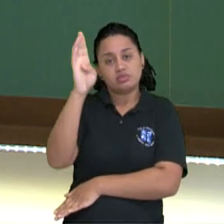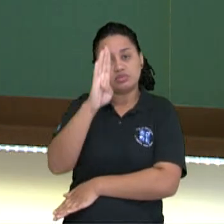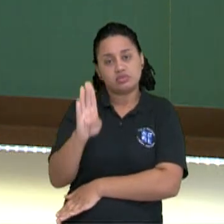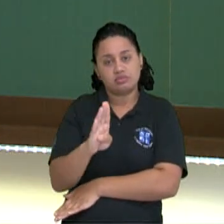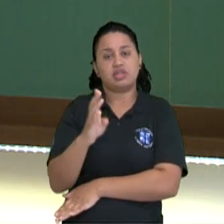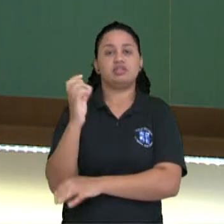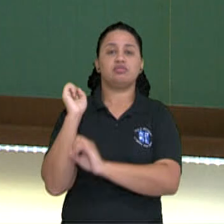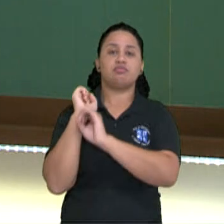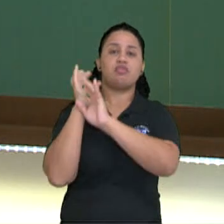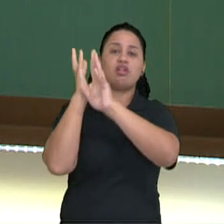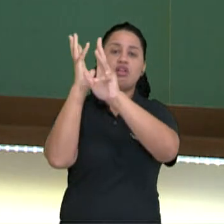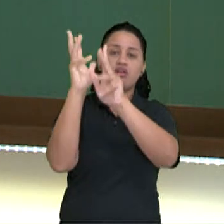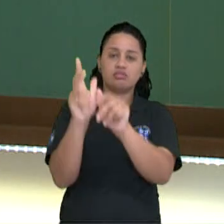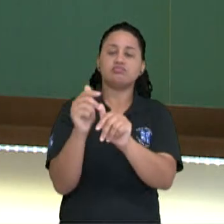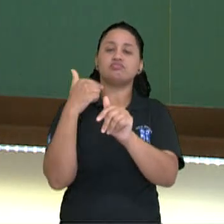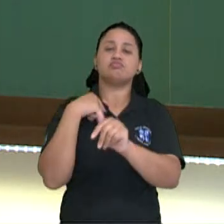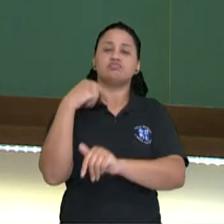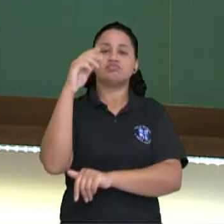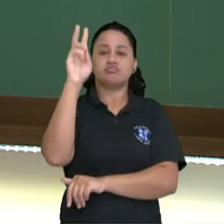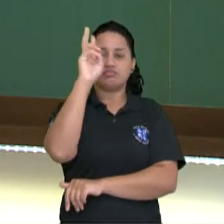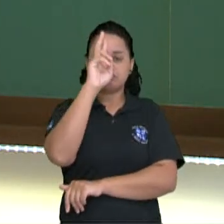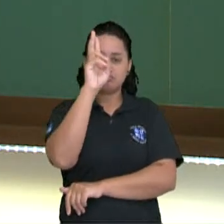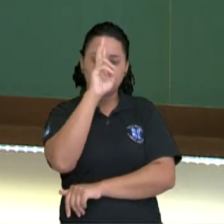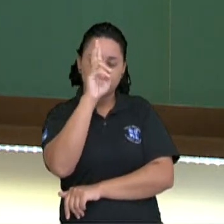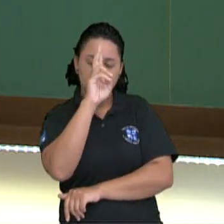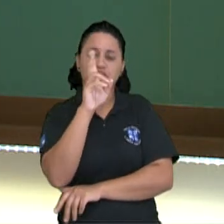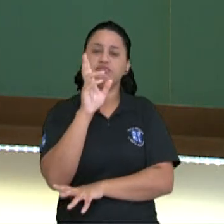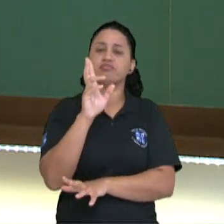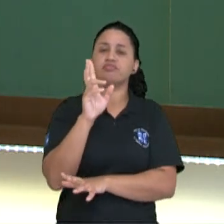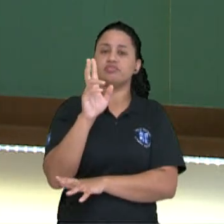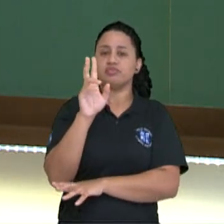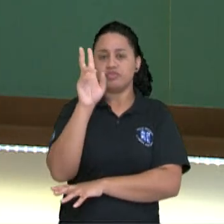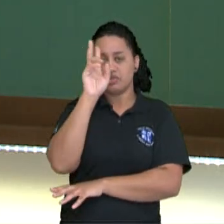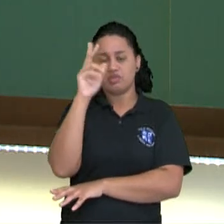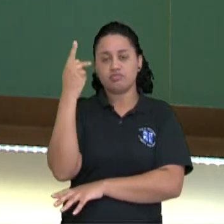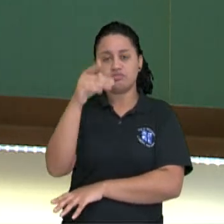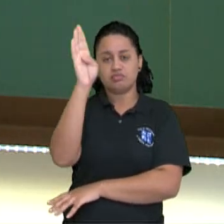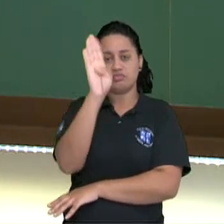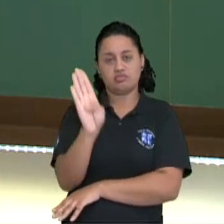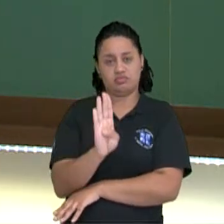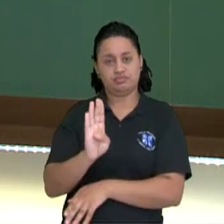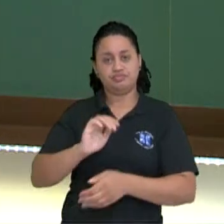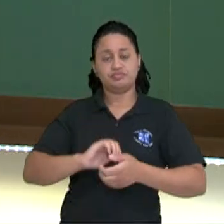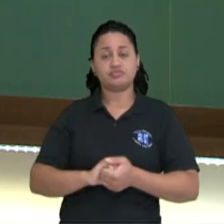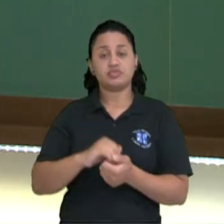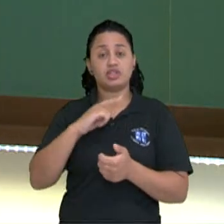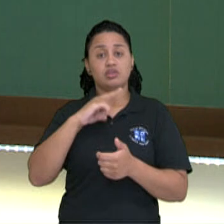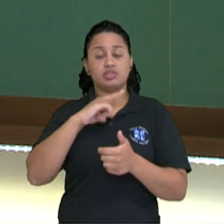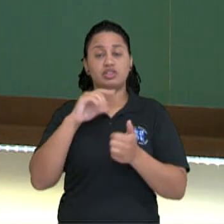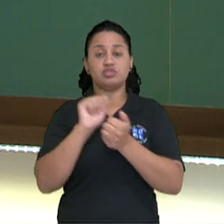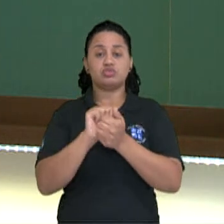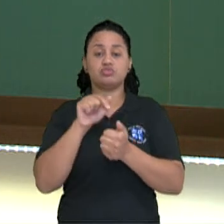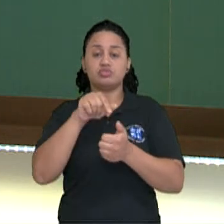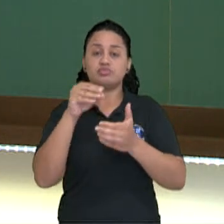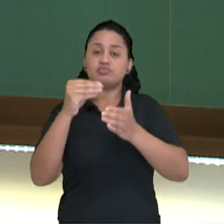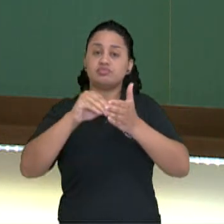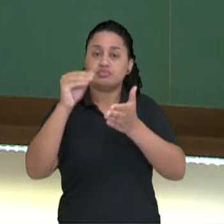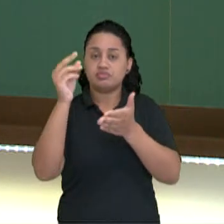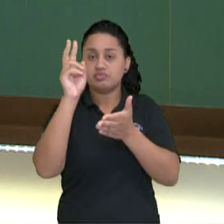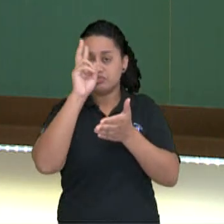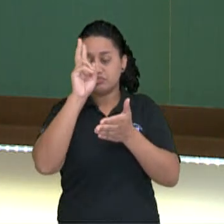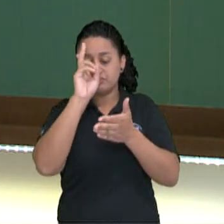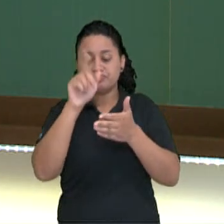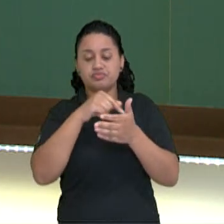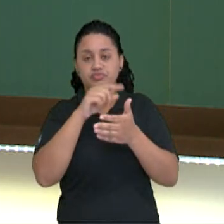folclore, das lendas. Isso foi reunido, então, dentro dessa história. A